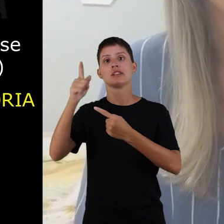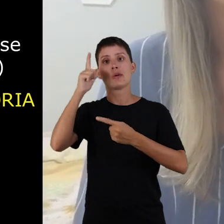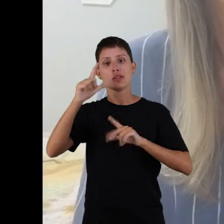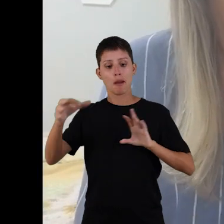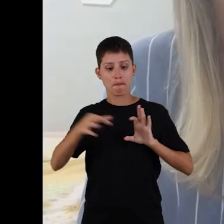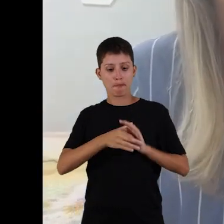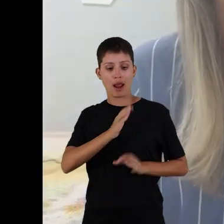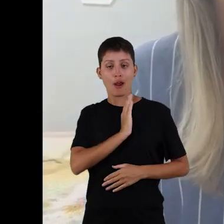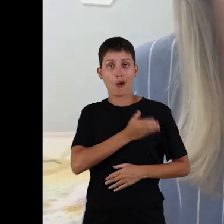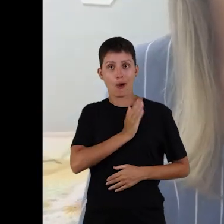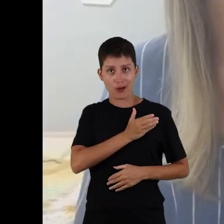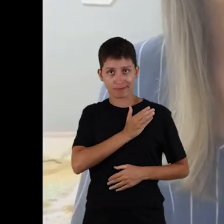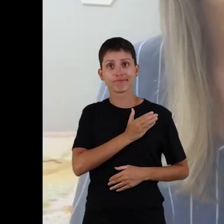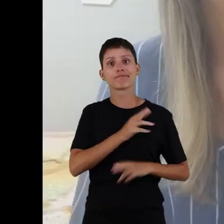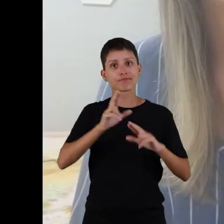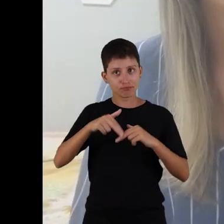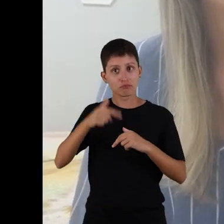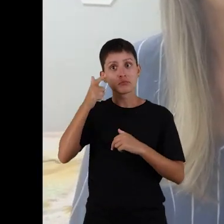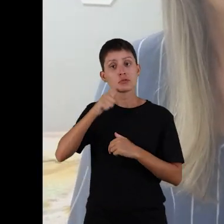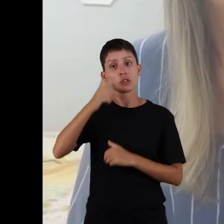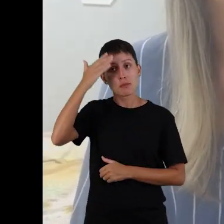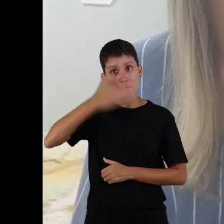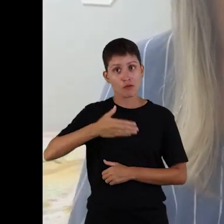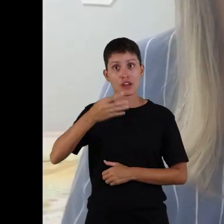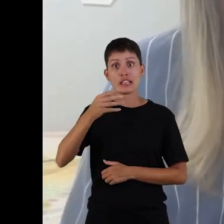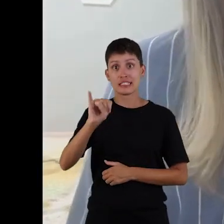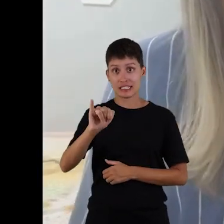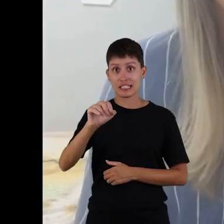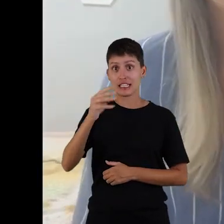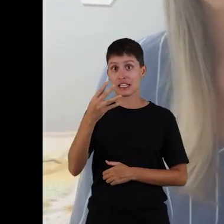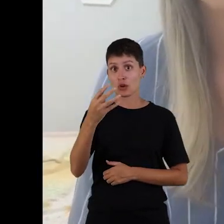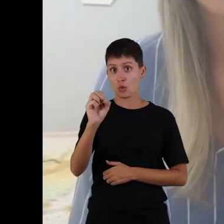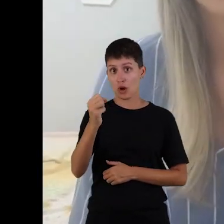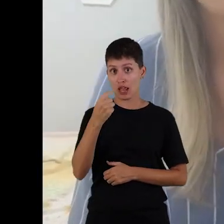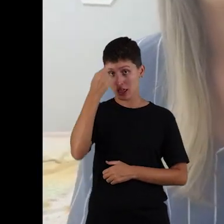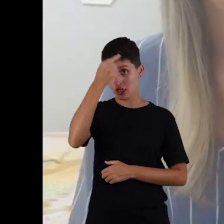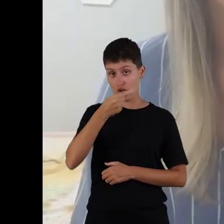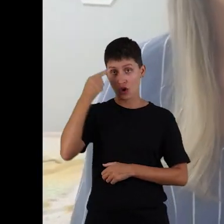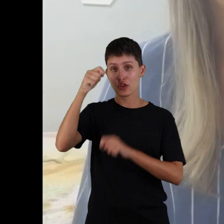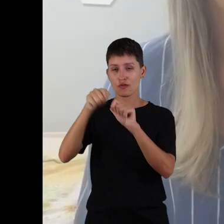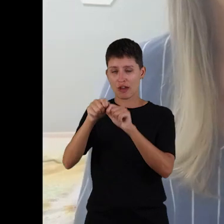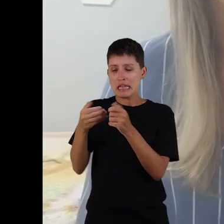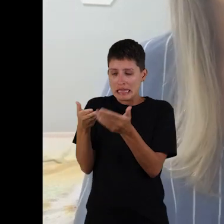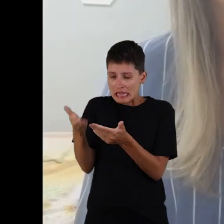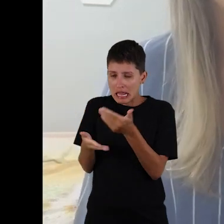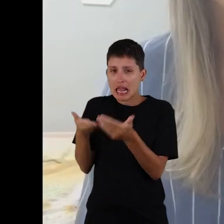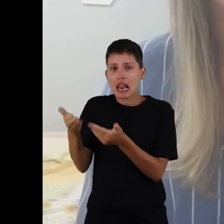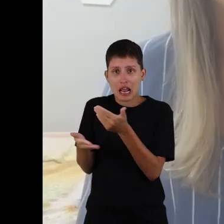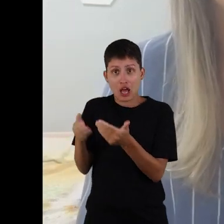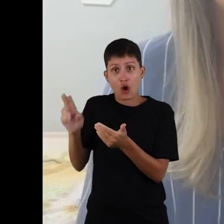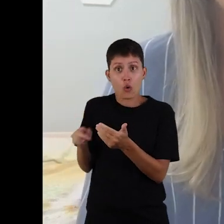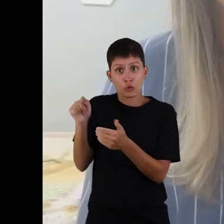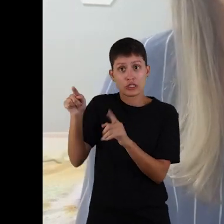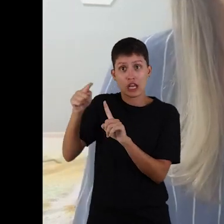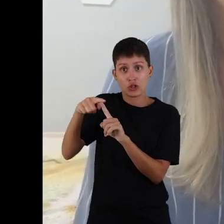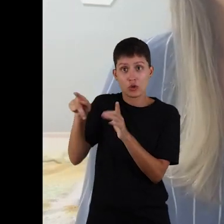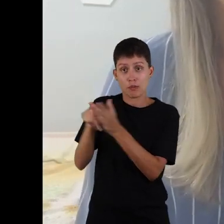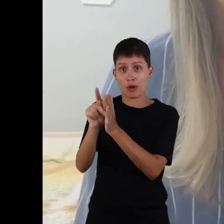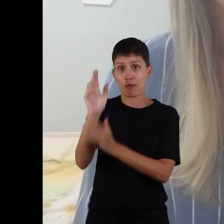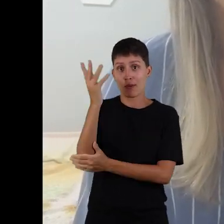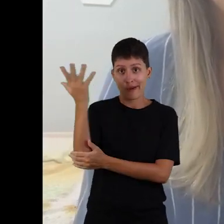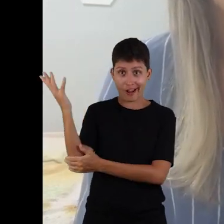cardíaca. Dessa maneira, verificamos, né, que após 48 horas com o tratamento do inibidor, né, de tripicina,